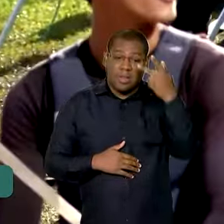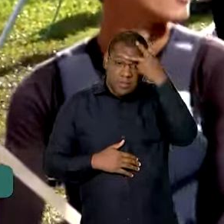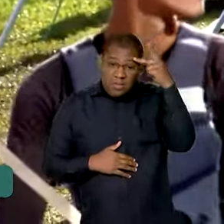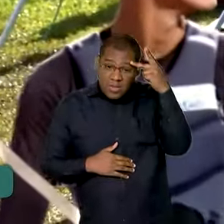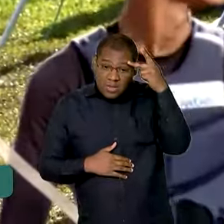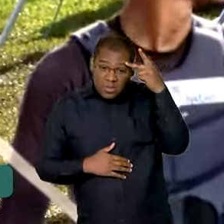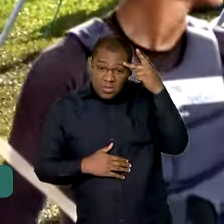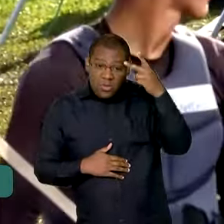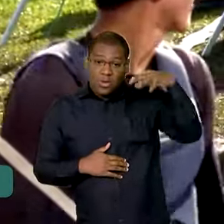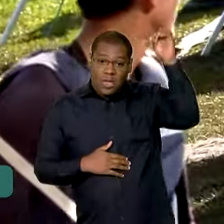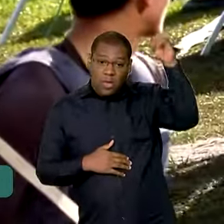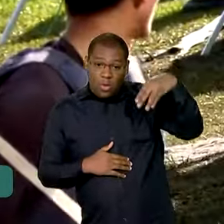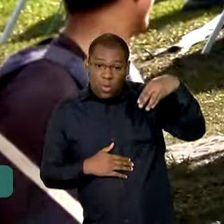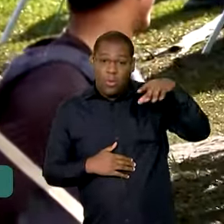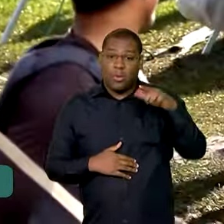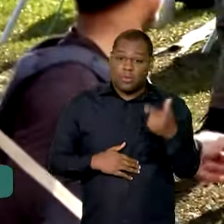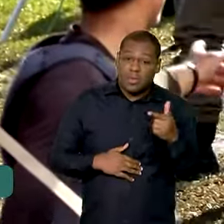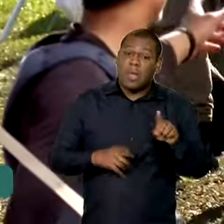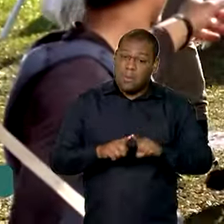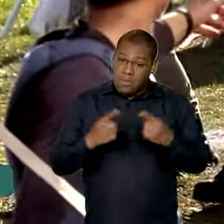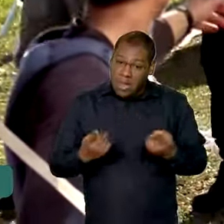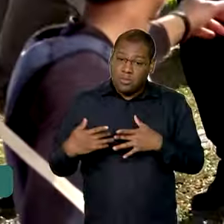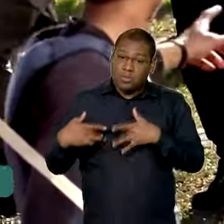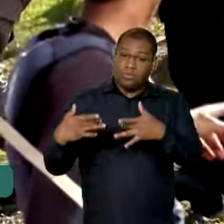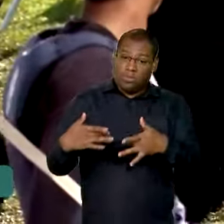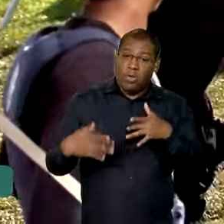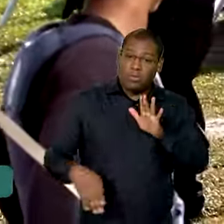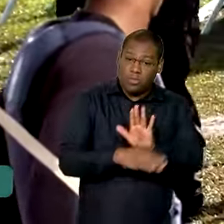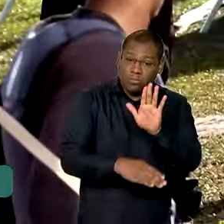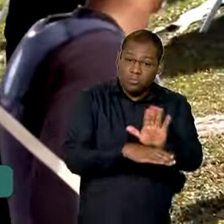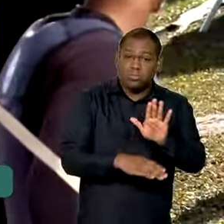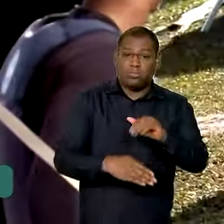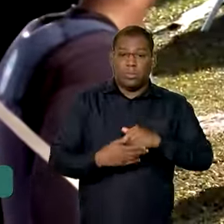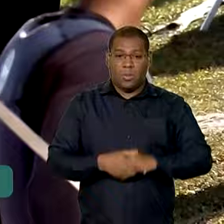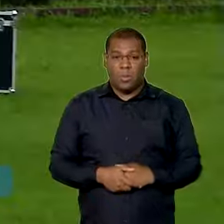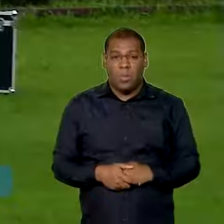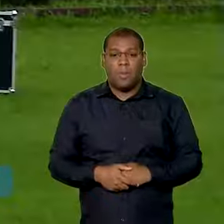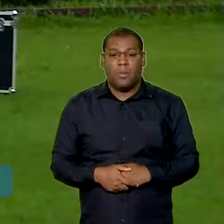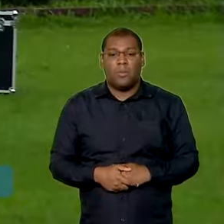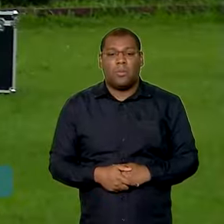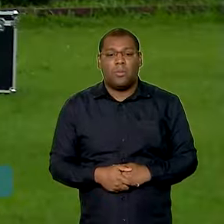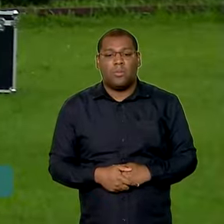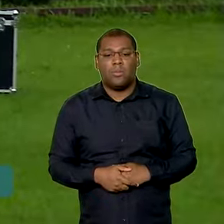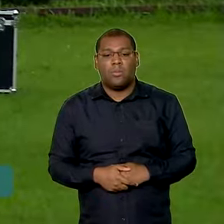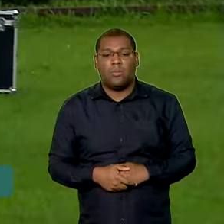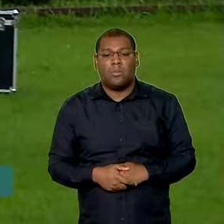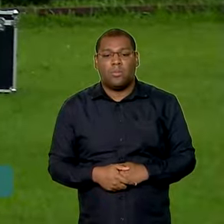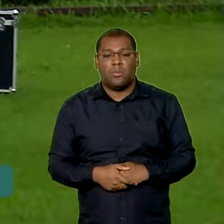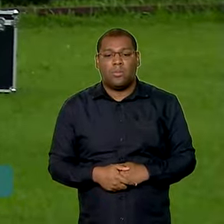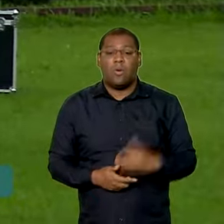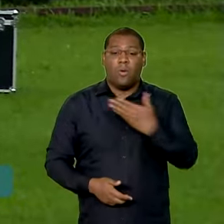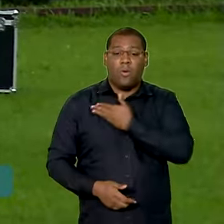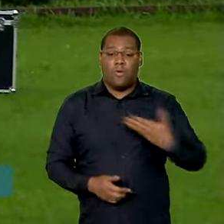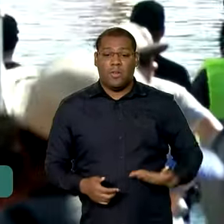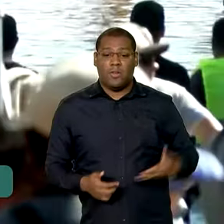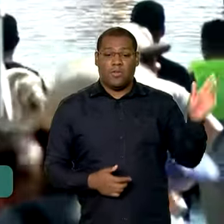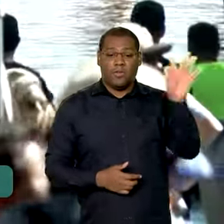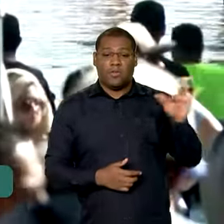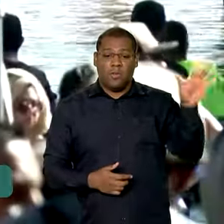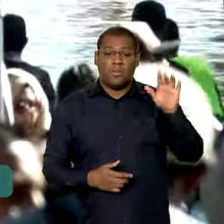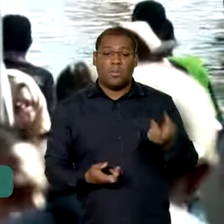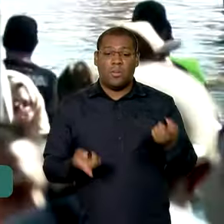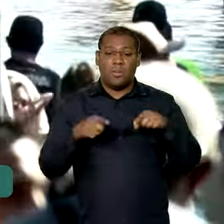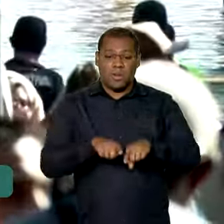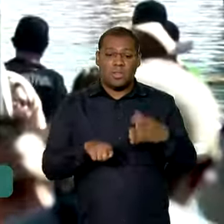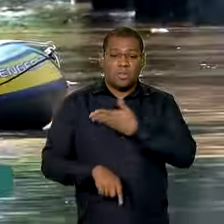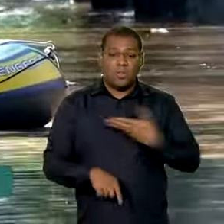encontram tempo para ajudar o próximo. Edegar Preto falou ainda sobre a importância da ação conjunta entre o governo federal, o